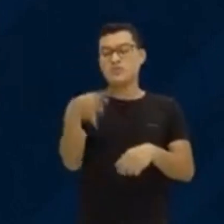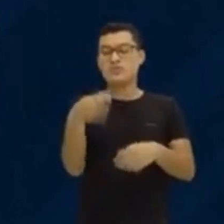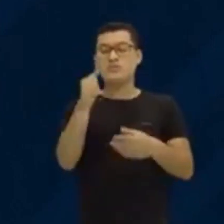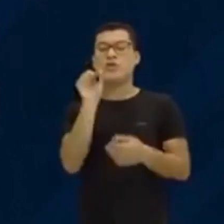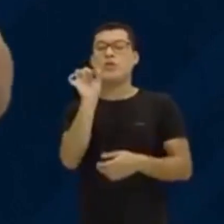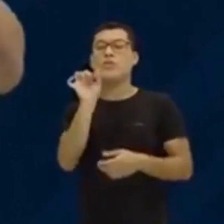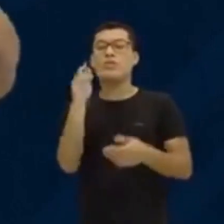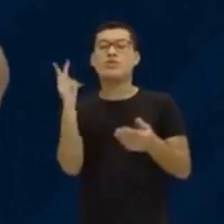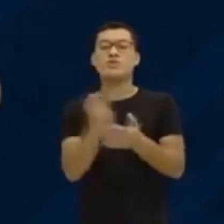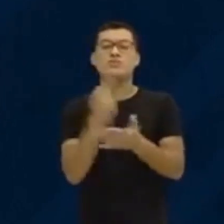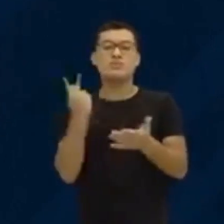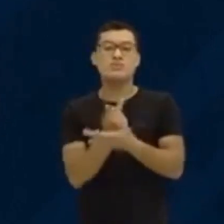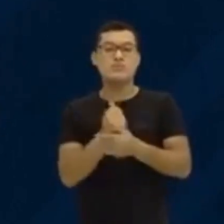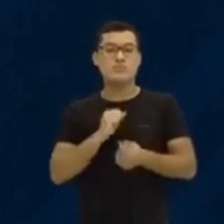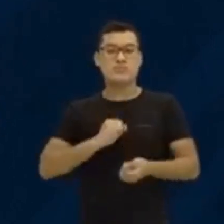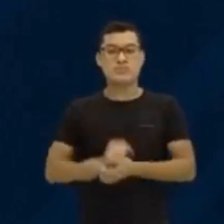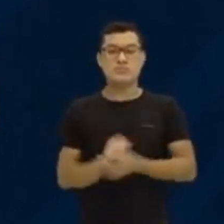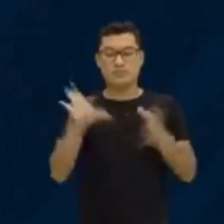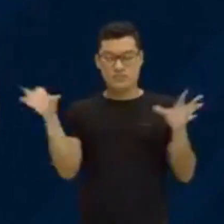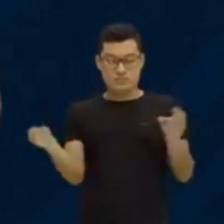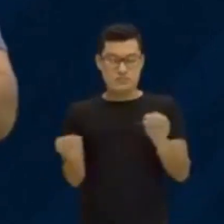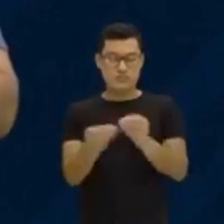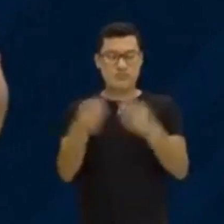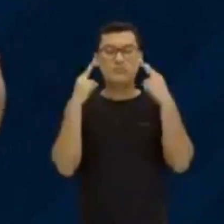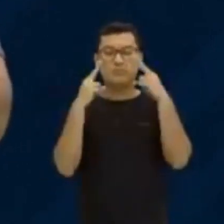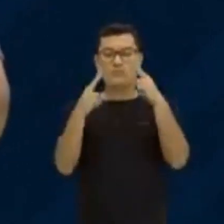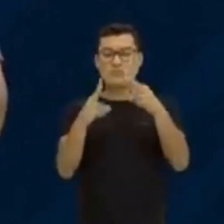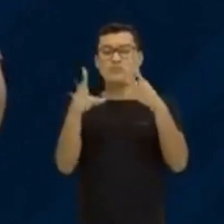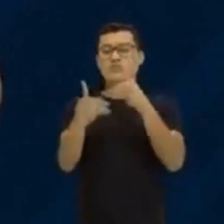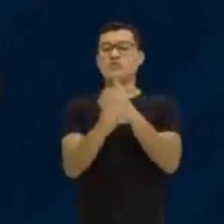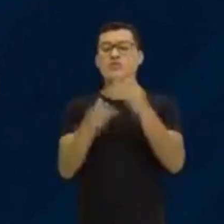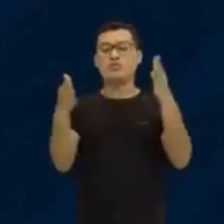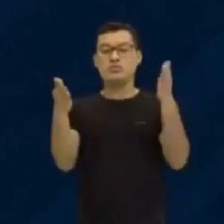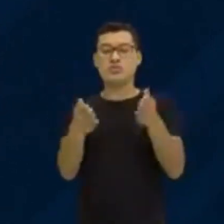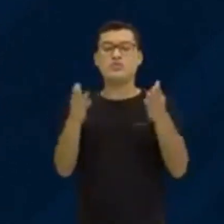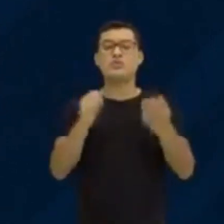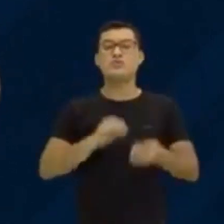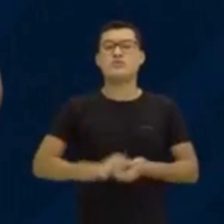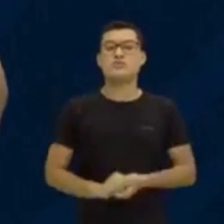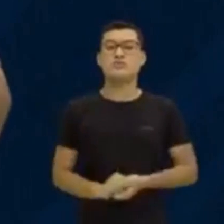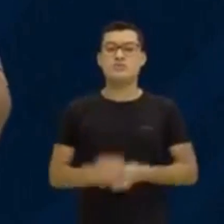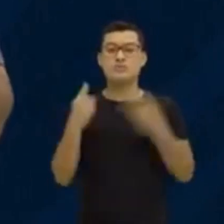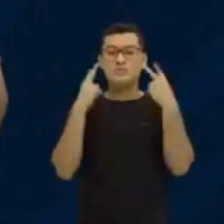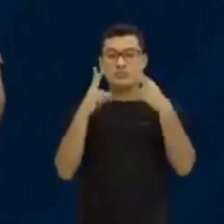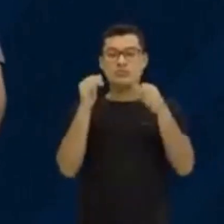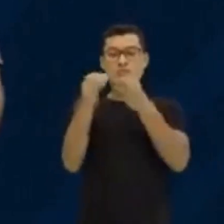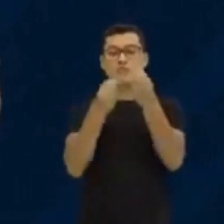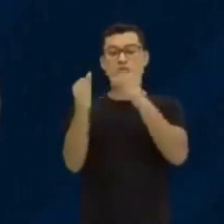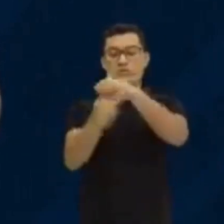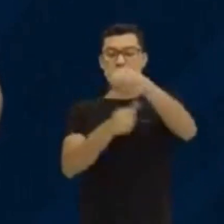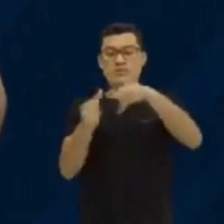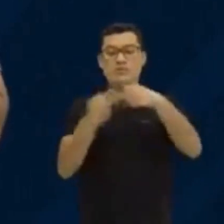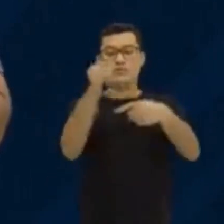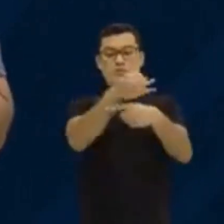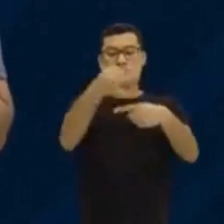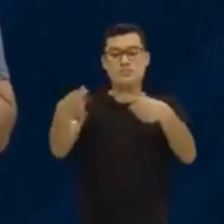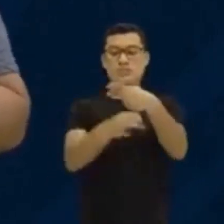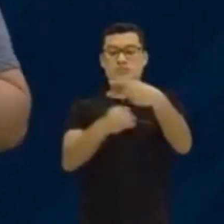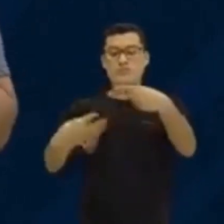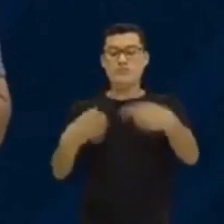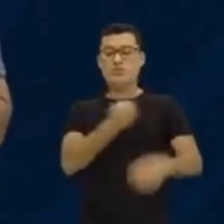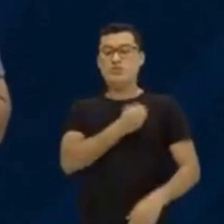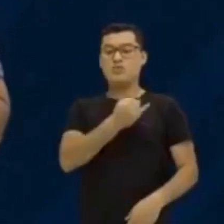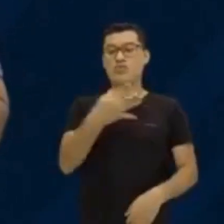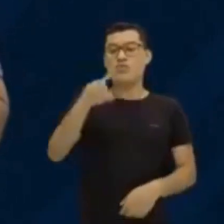acontece? Vamos só generalizar tudo que foi que a gente viu nesse nosso encontro de hoje. A gente viu como transformar fração em decimal. Isso aí é mais